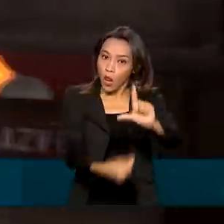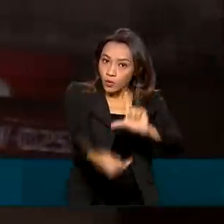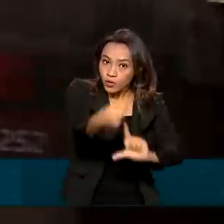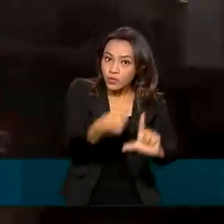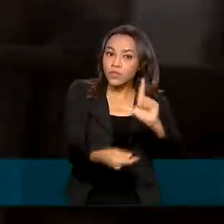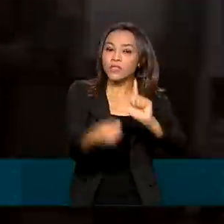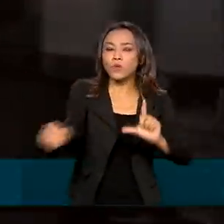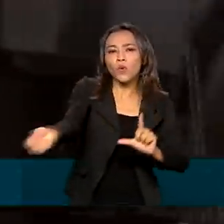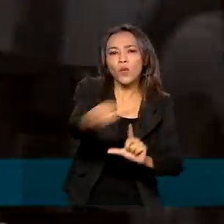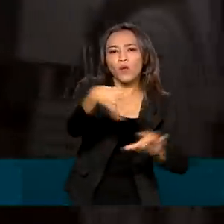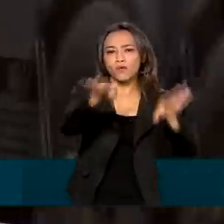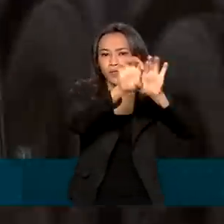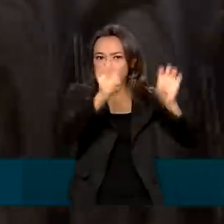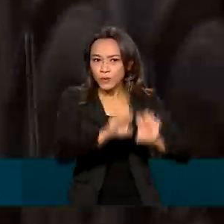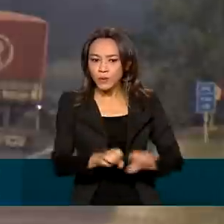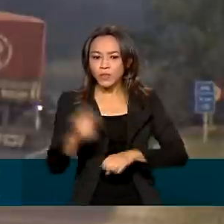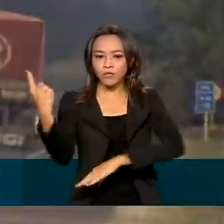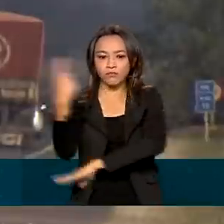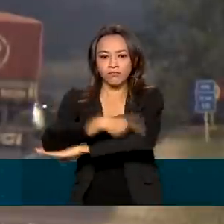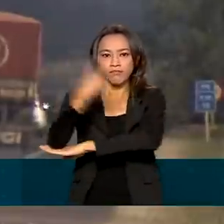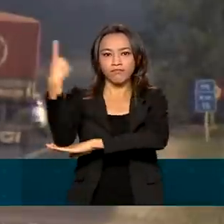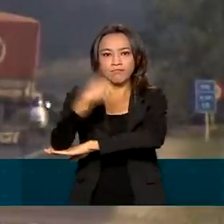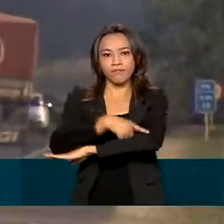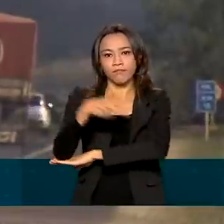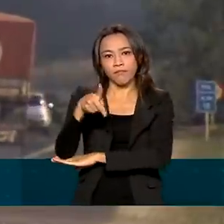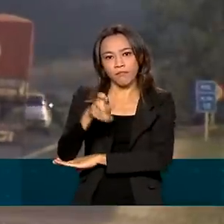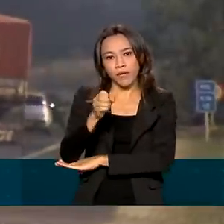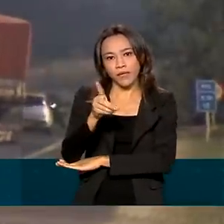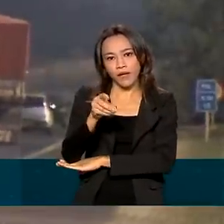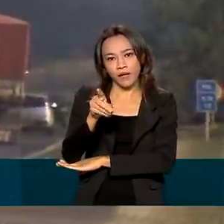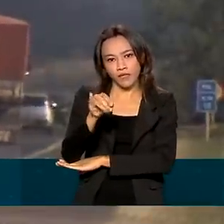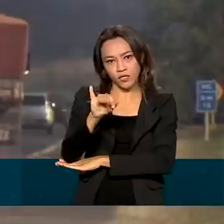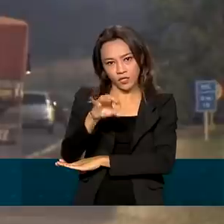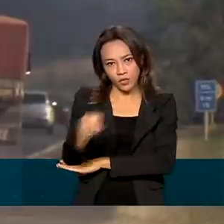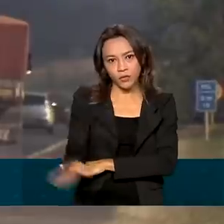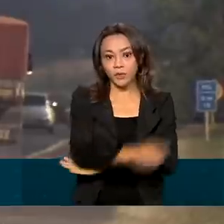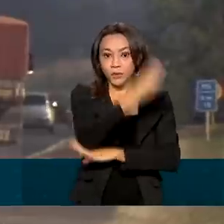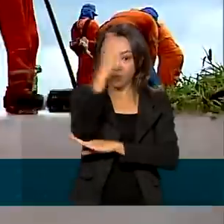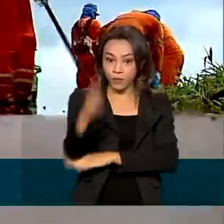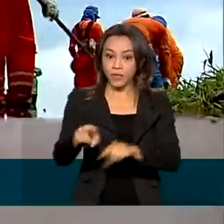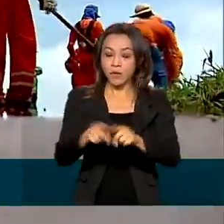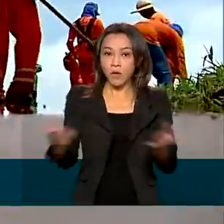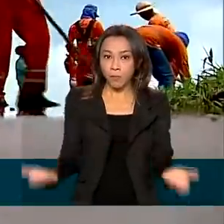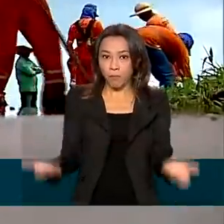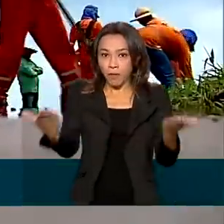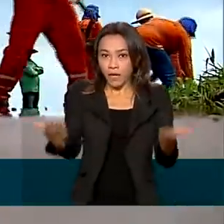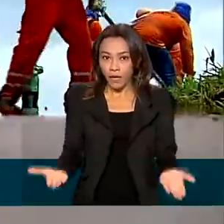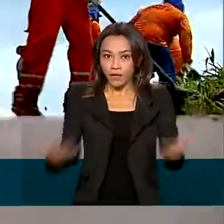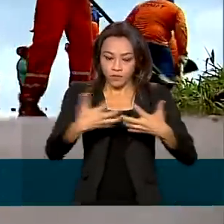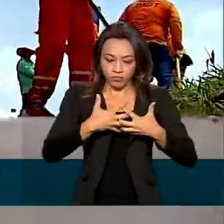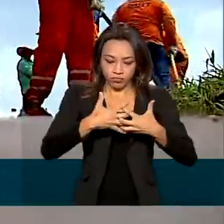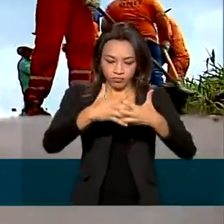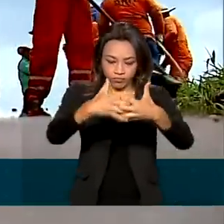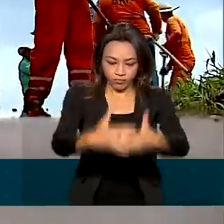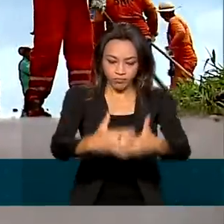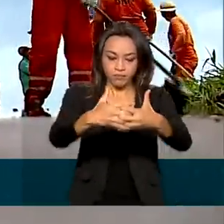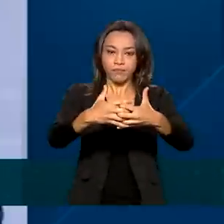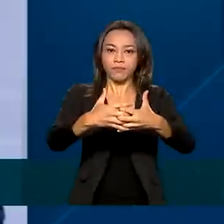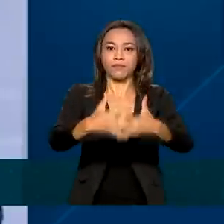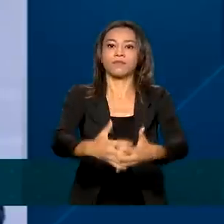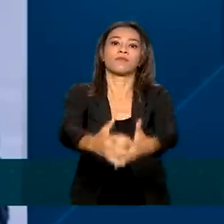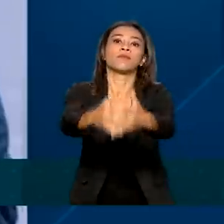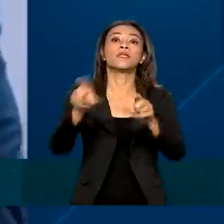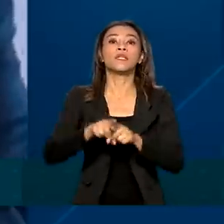novas estruturas de pedágios, equipamentos de pesagem de última geração e manutenção das estradas.